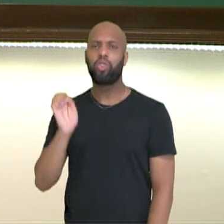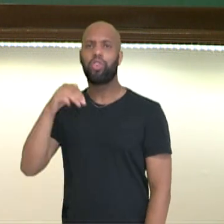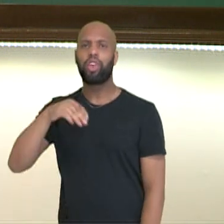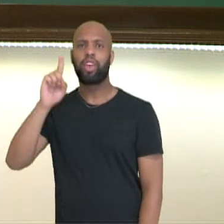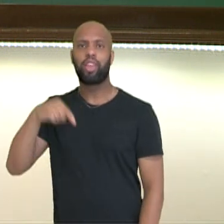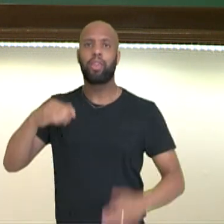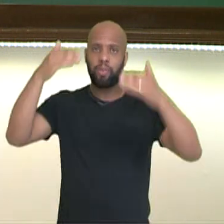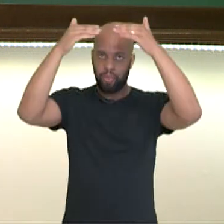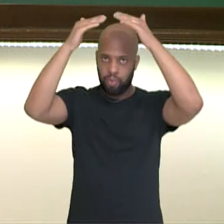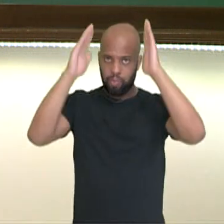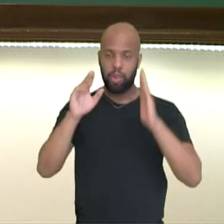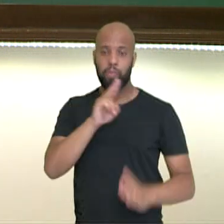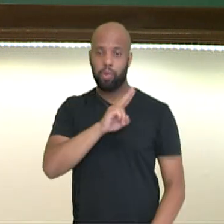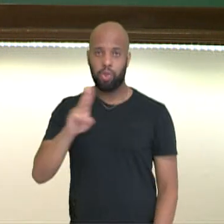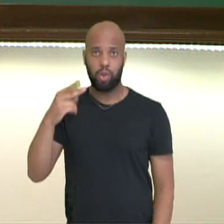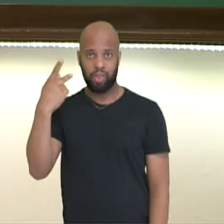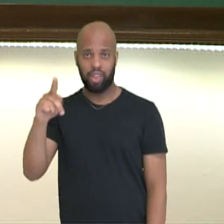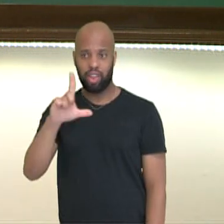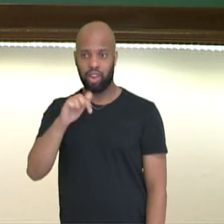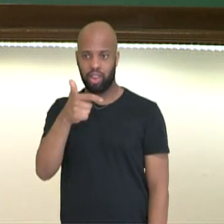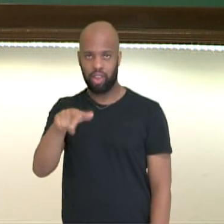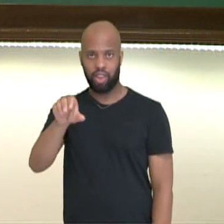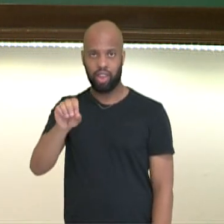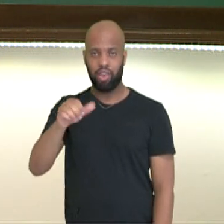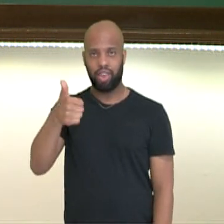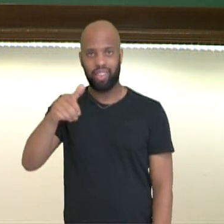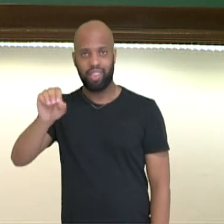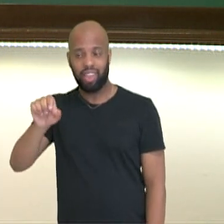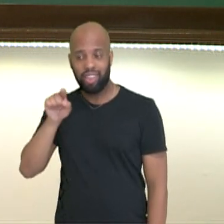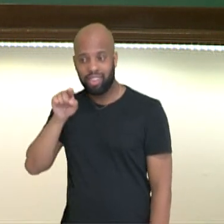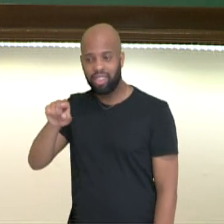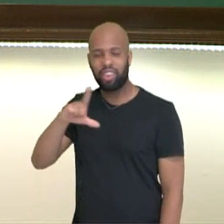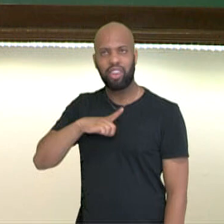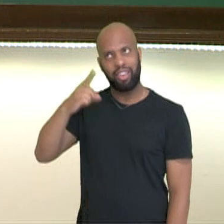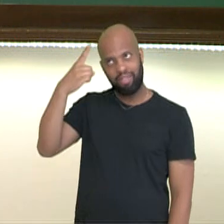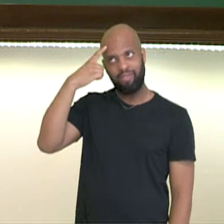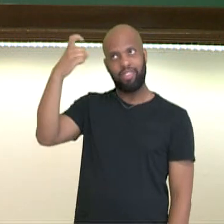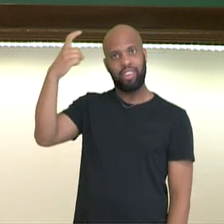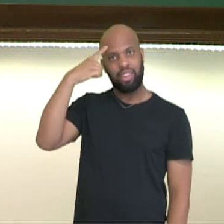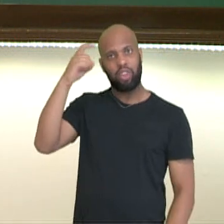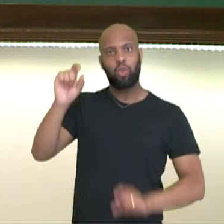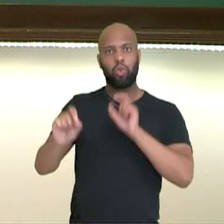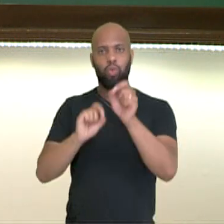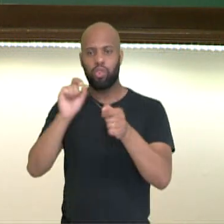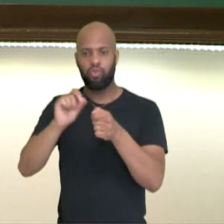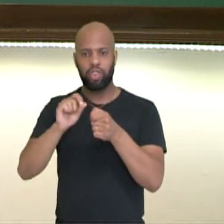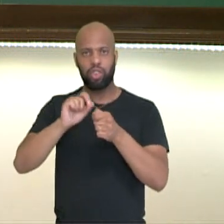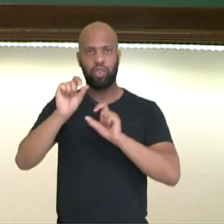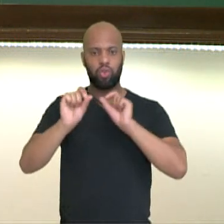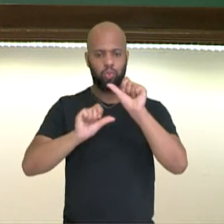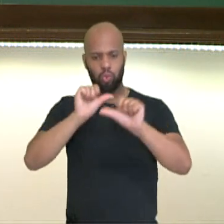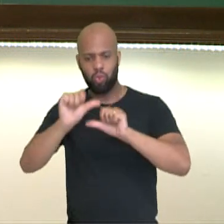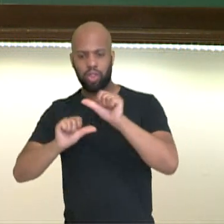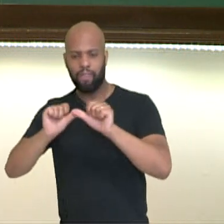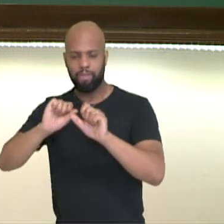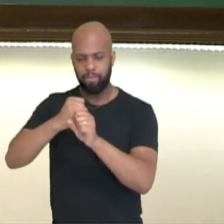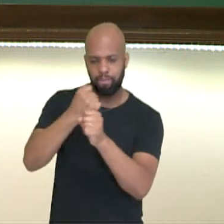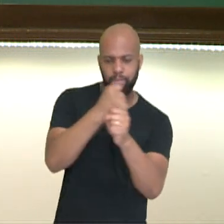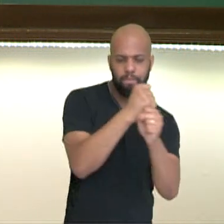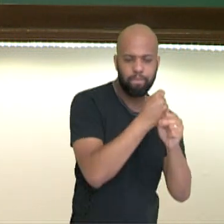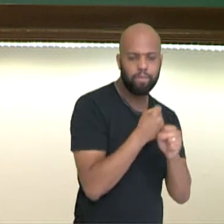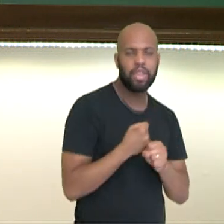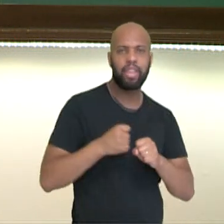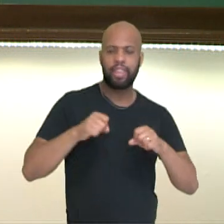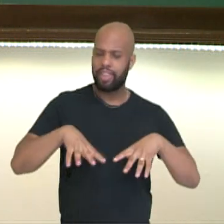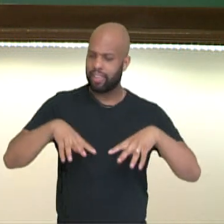chamado Papa Leão X. Esse Papa, ele teve uma grande ideia, grande entre aspas, de reformar a Basílica de São Pedro, a